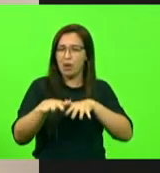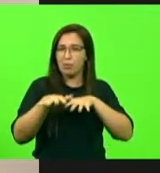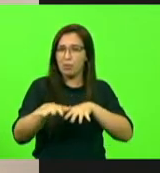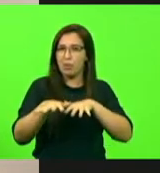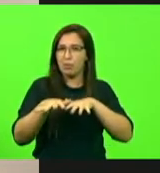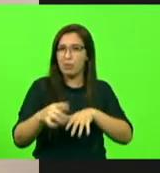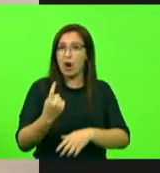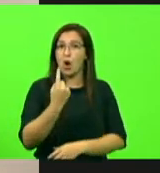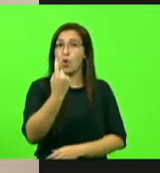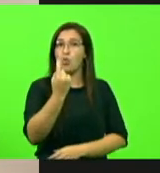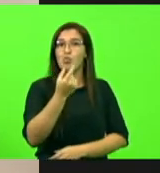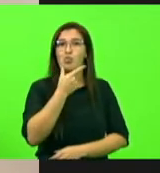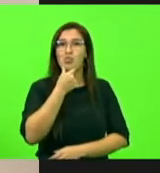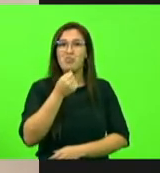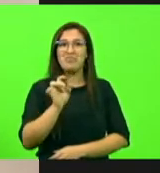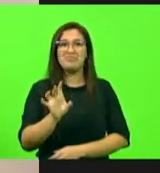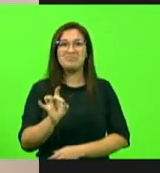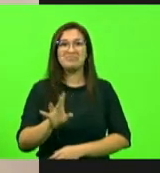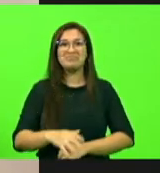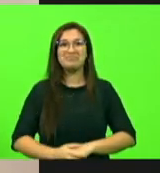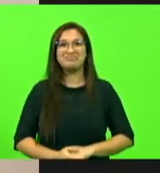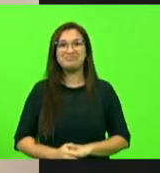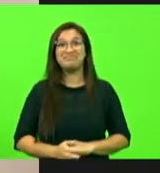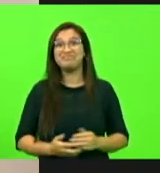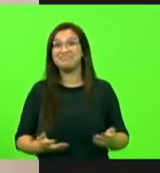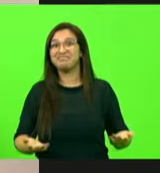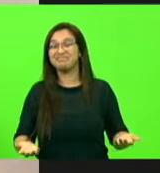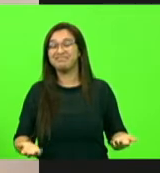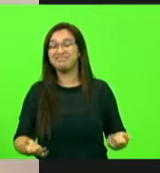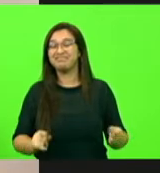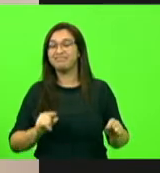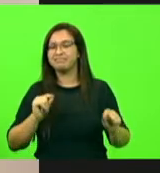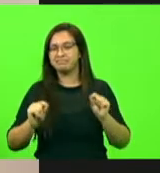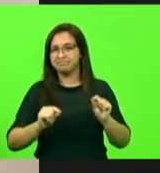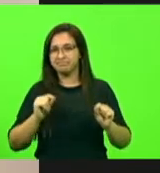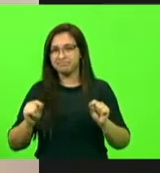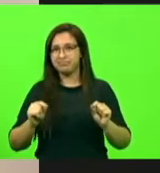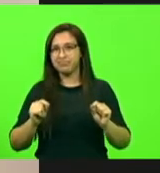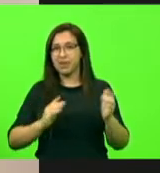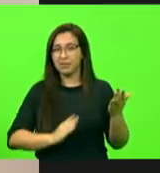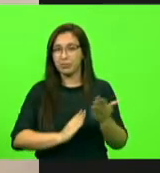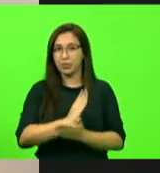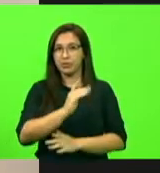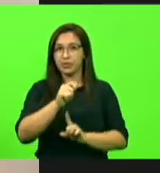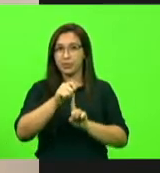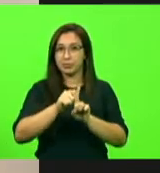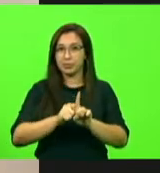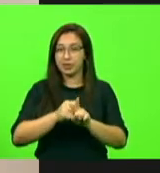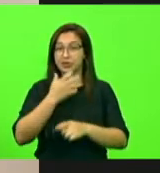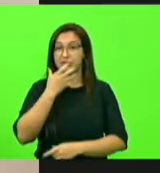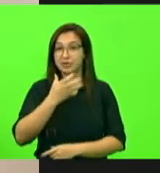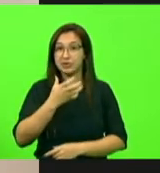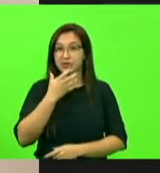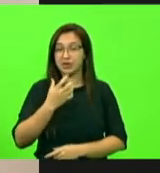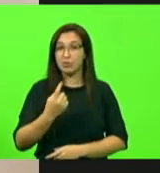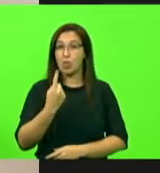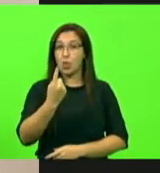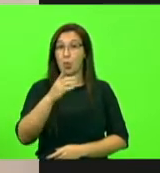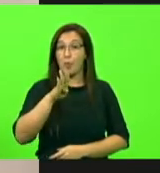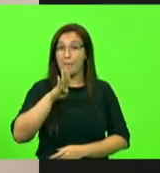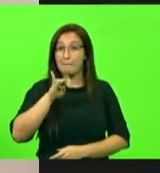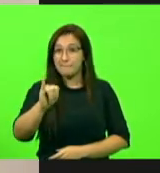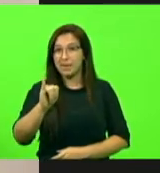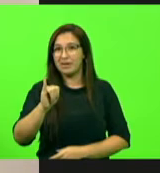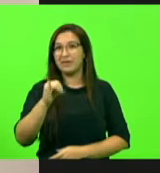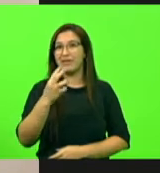Nós estamos falando aqui, presidente, daquilo que foi aprovado em dezembro. Um bilhão e trezentos milhões de